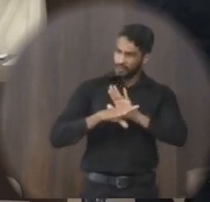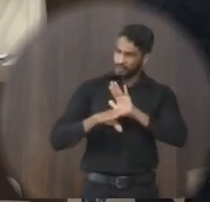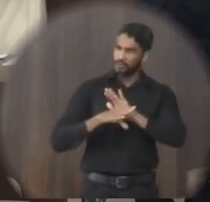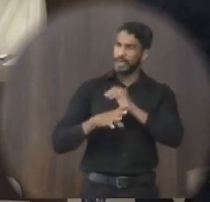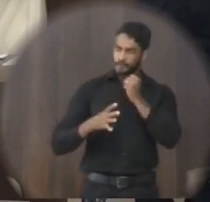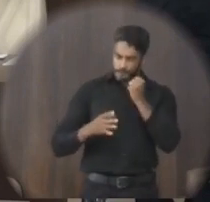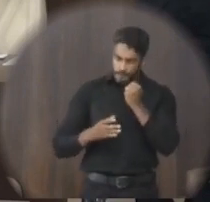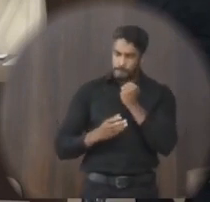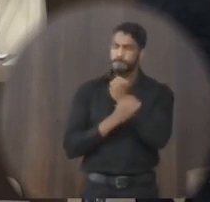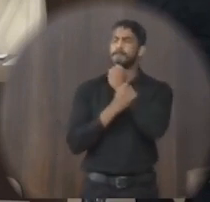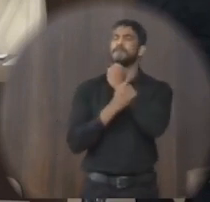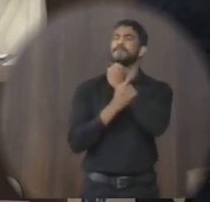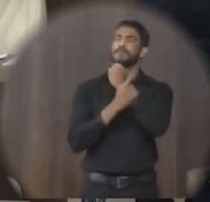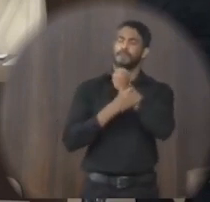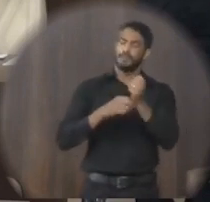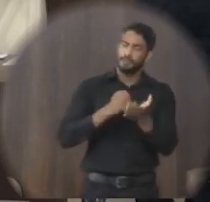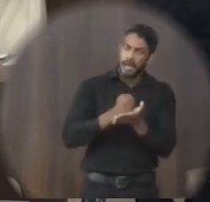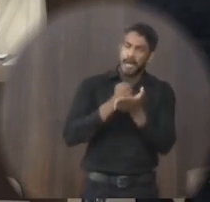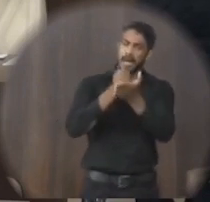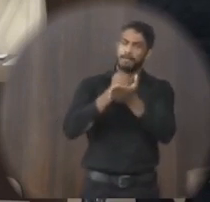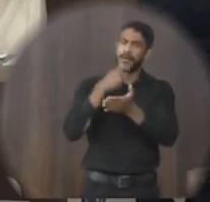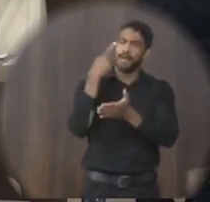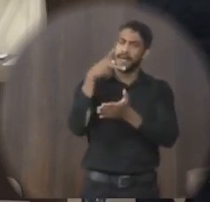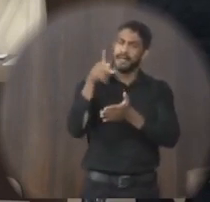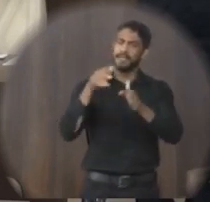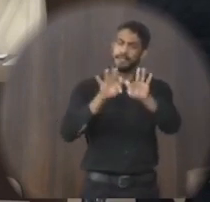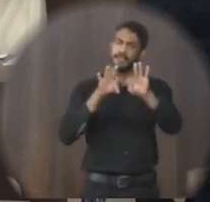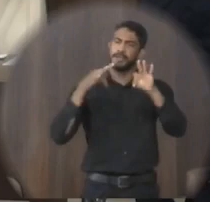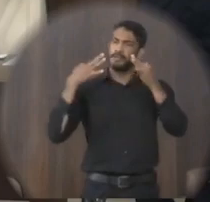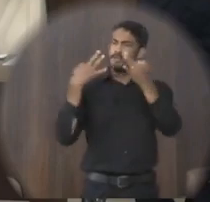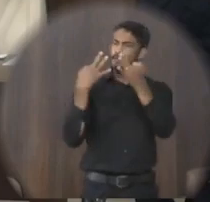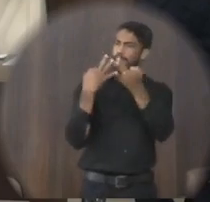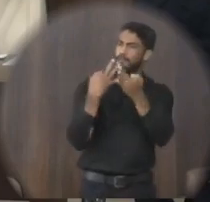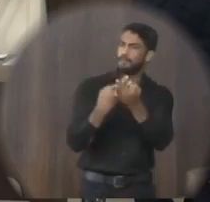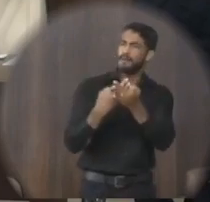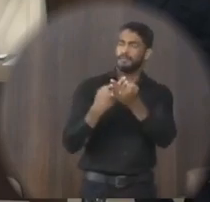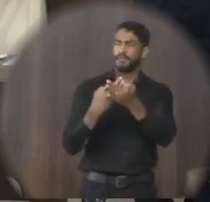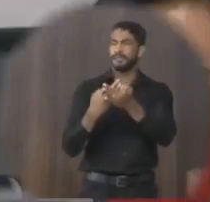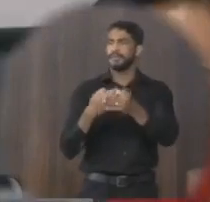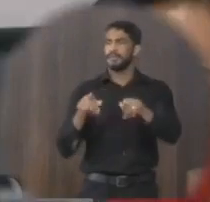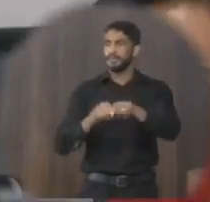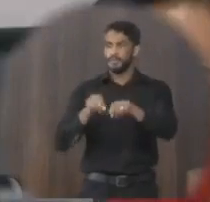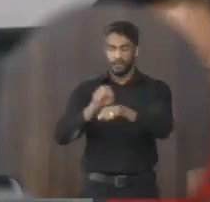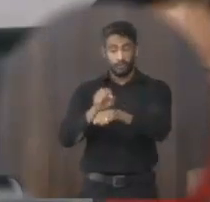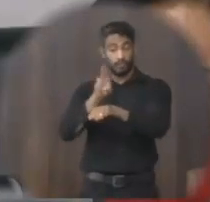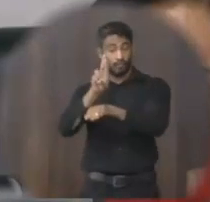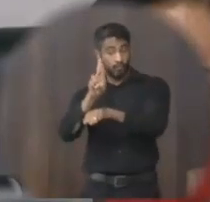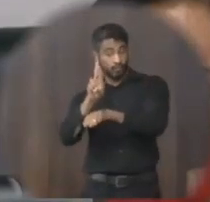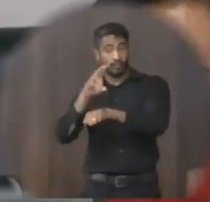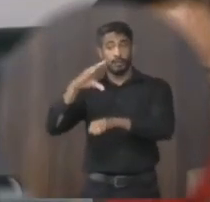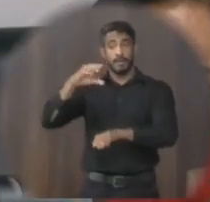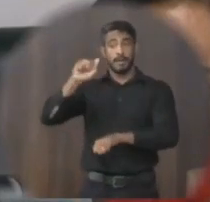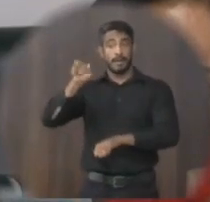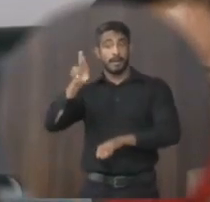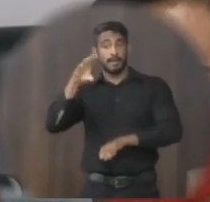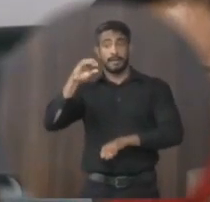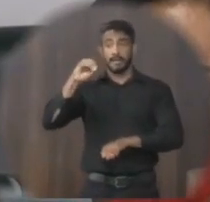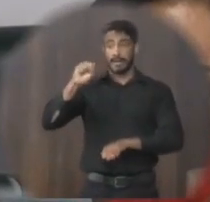para ajudar essas famílias no que foi preciso, ao doutor Carlos Eduardo, que é o